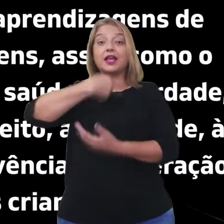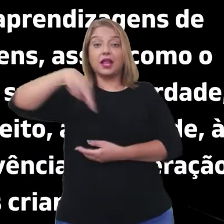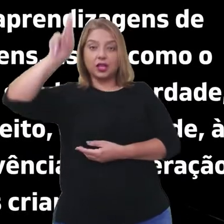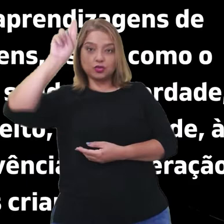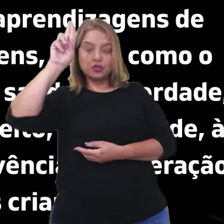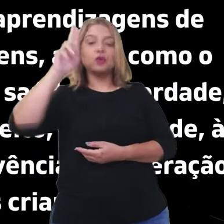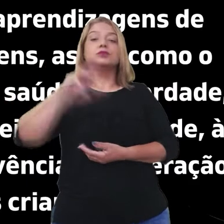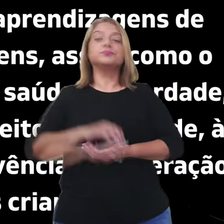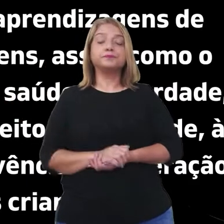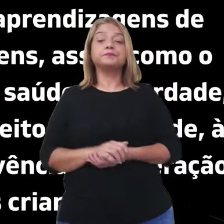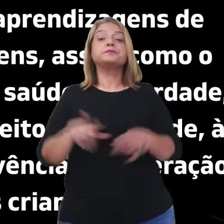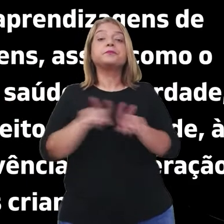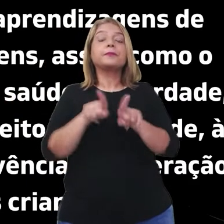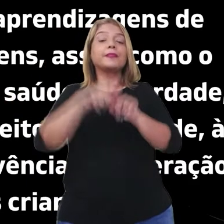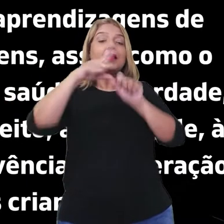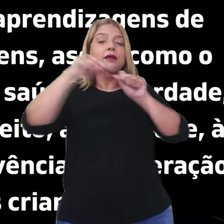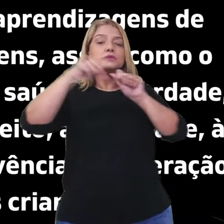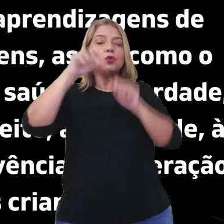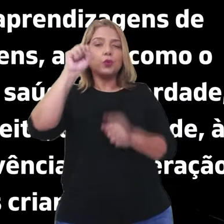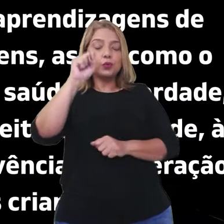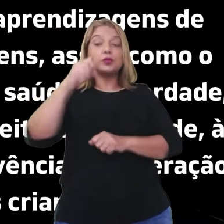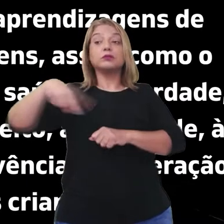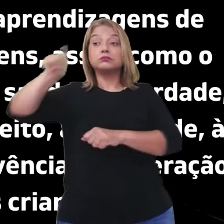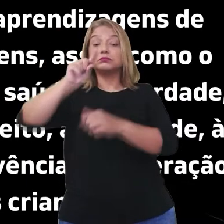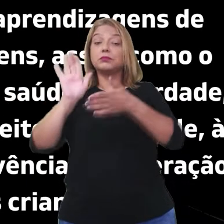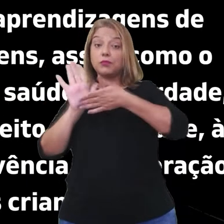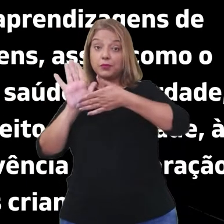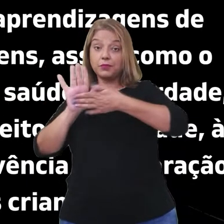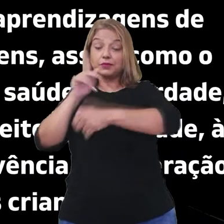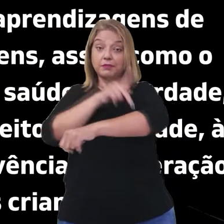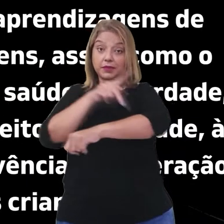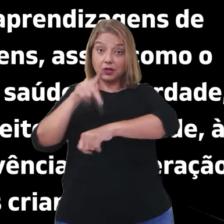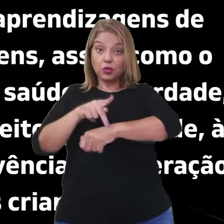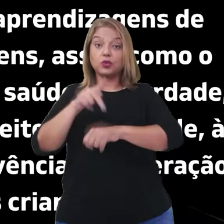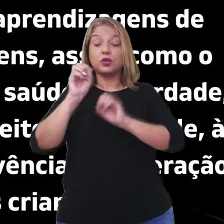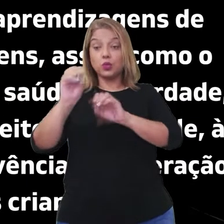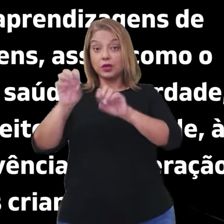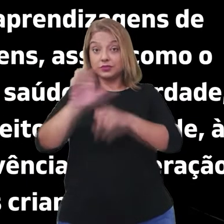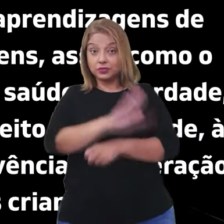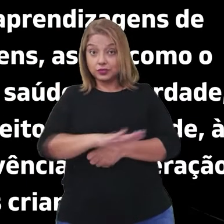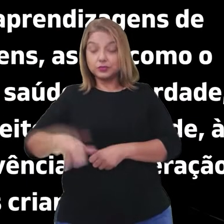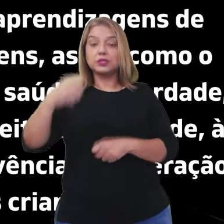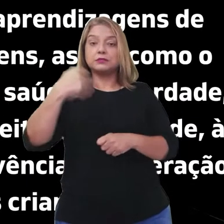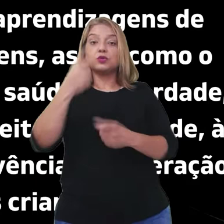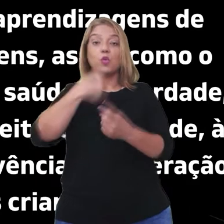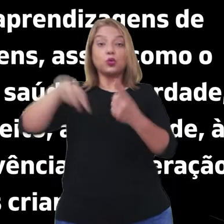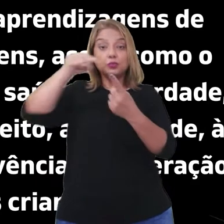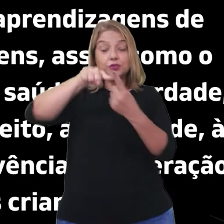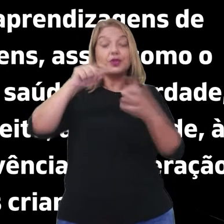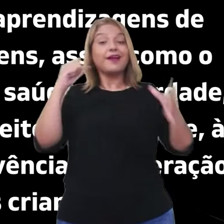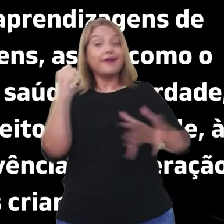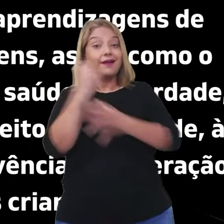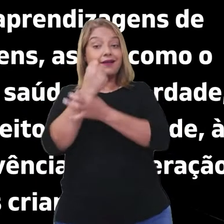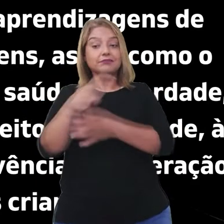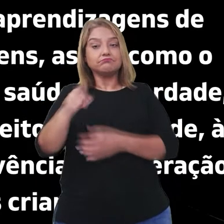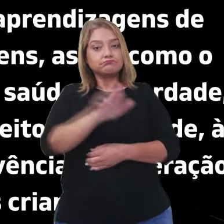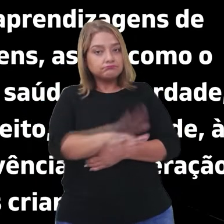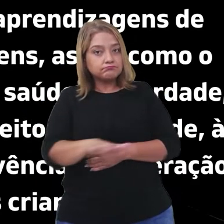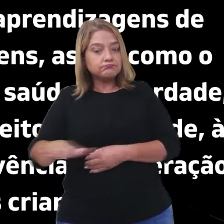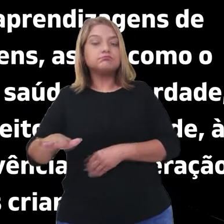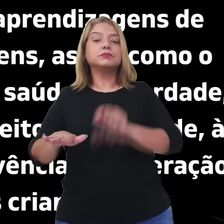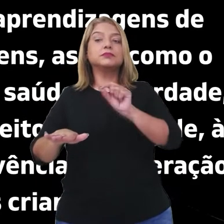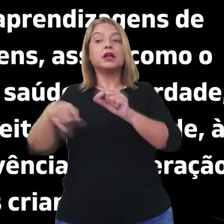A proposta pedagógica das instituições de educação infantil deve ter como objetivo garantir à criança